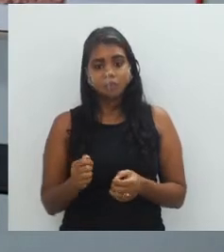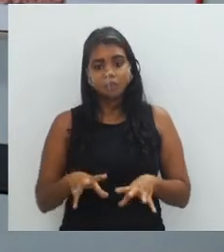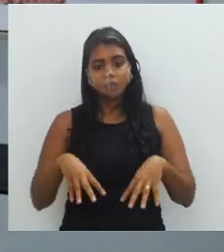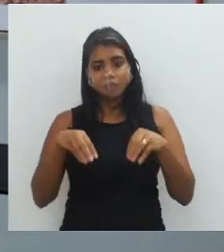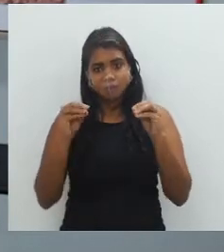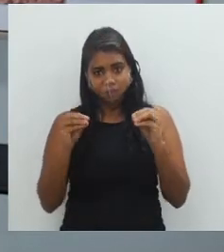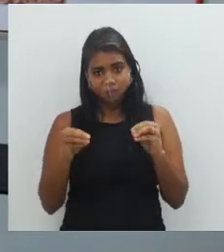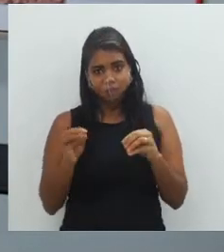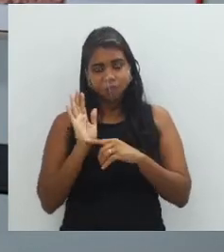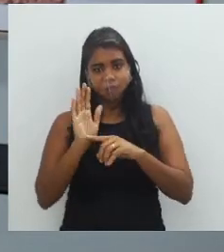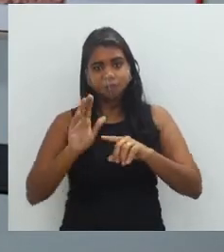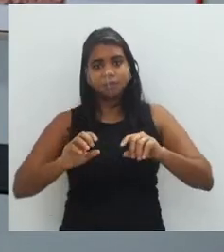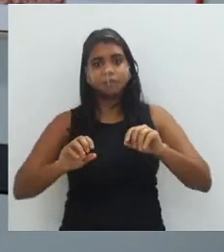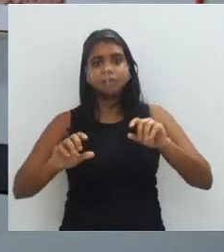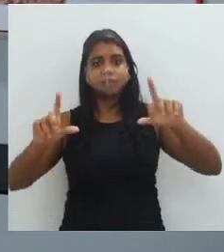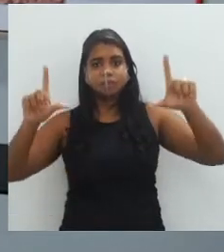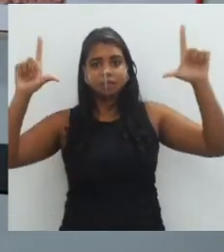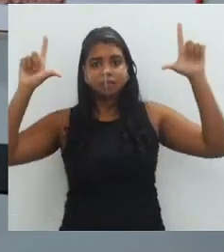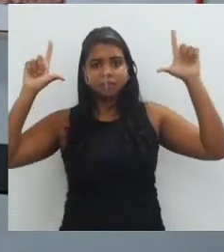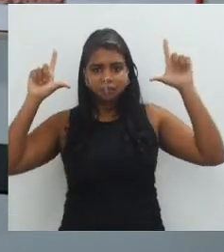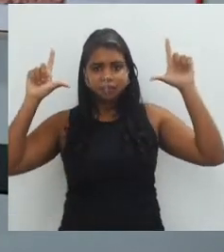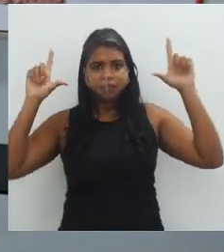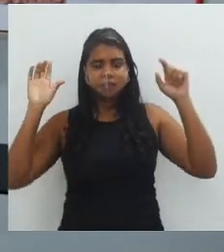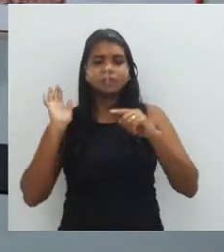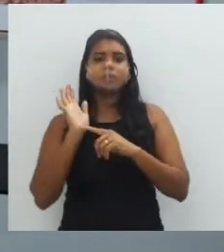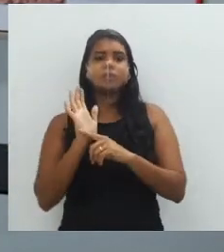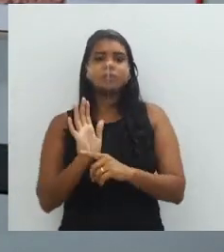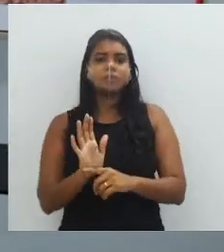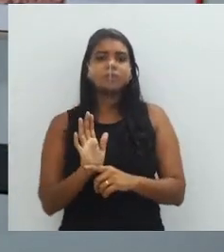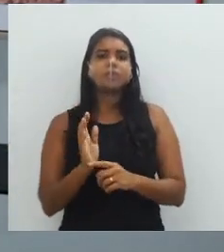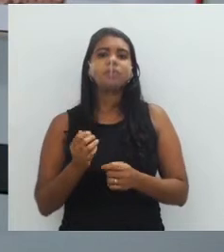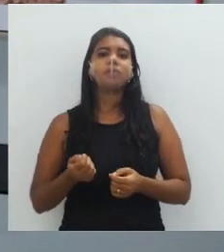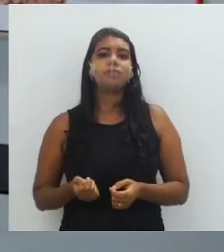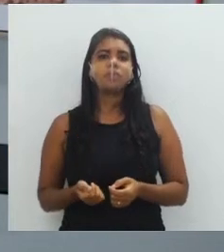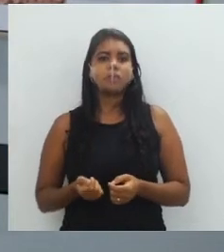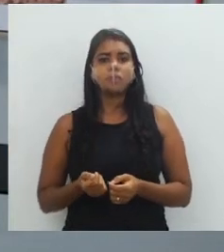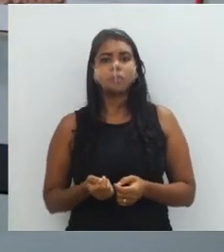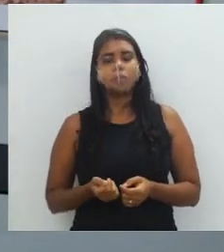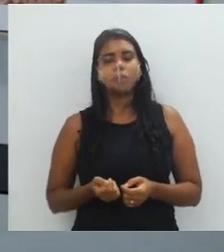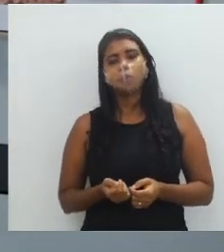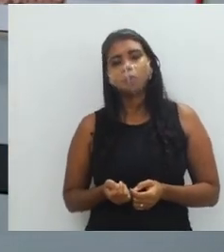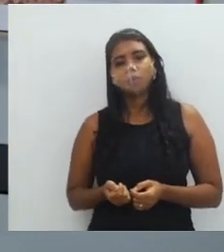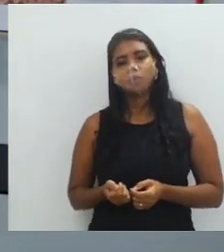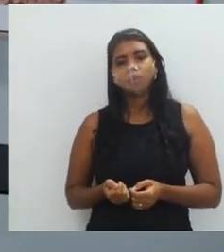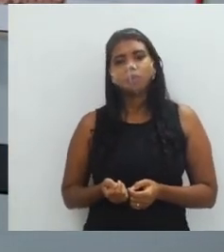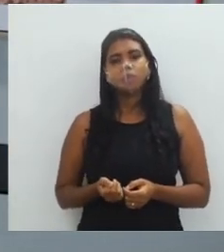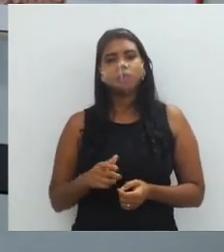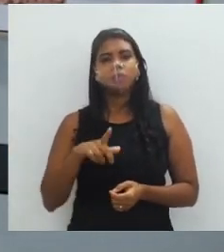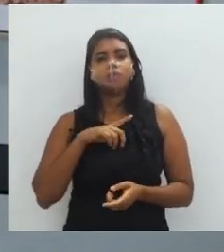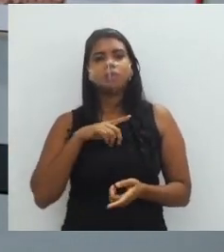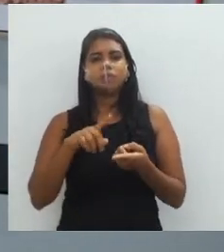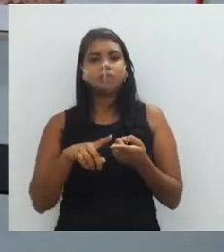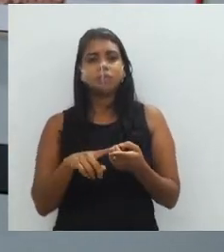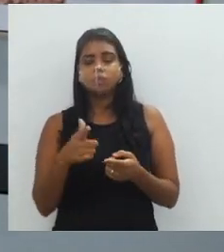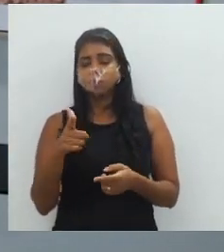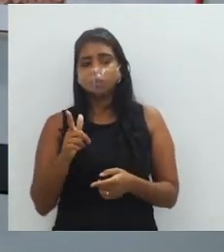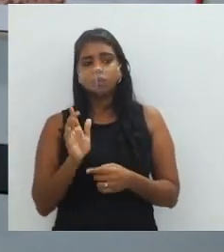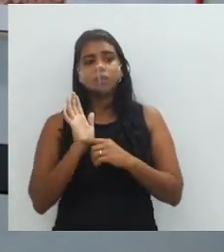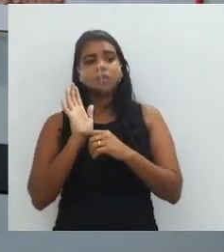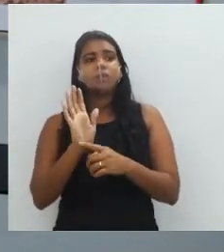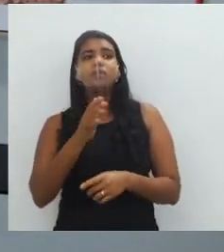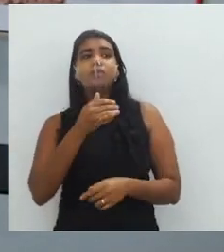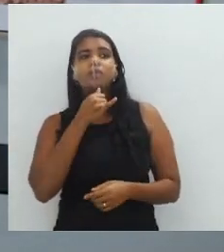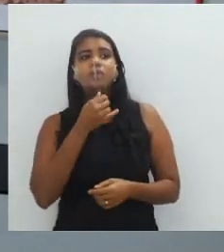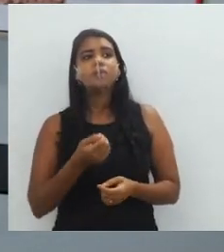como essa que eu trouxe na foto, mas é uma textura que também apresenta irregularidade, ela não apresenta